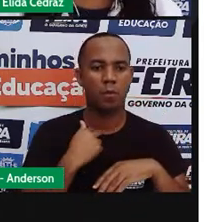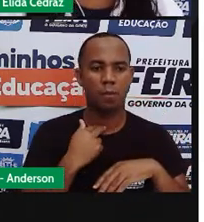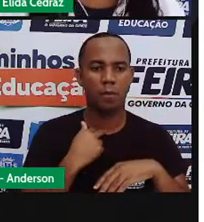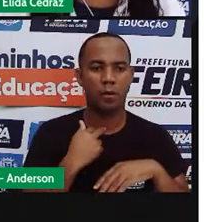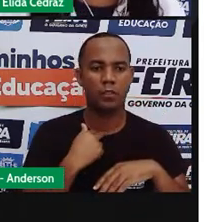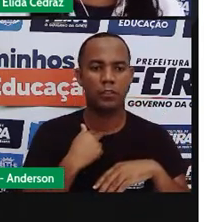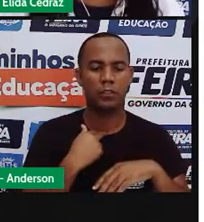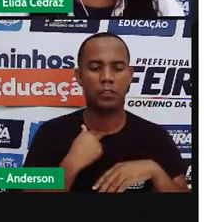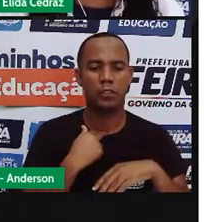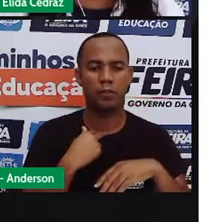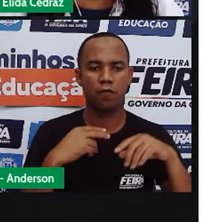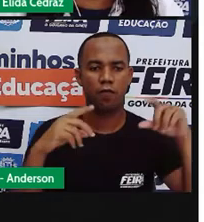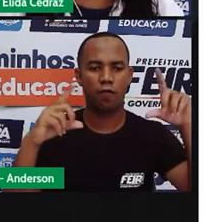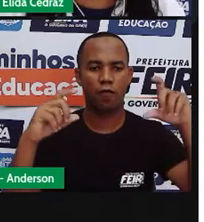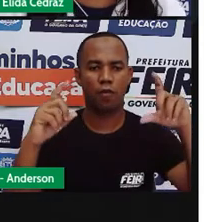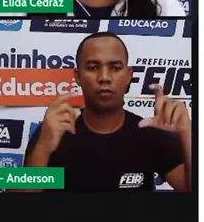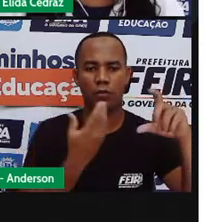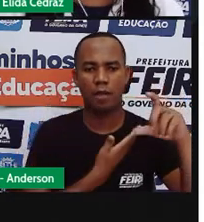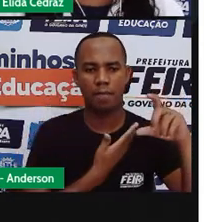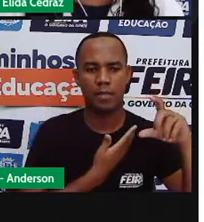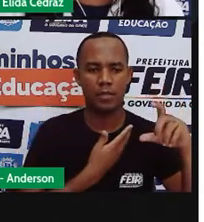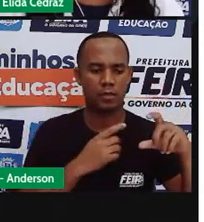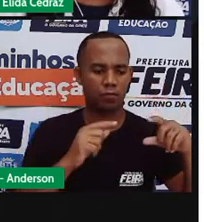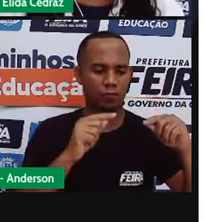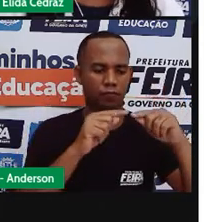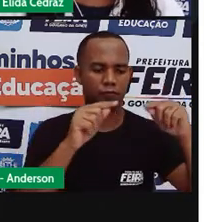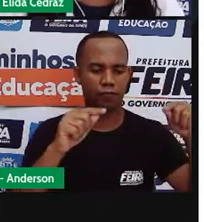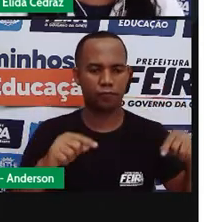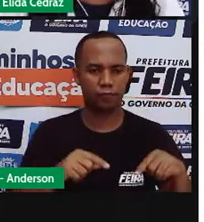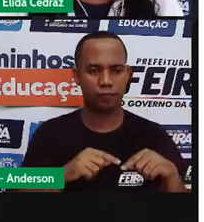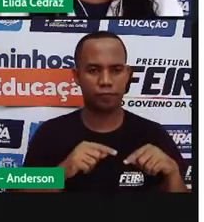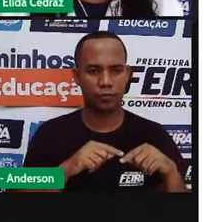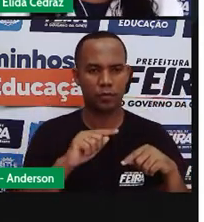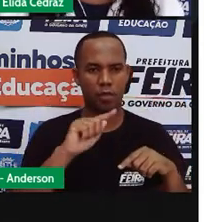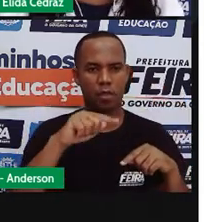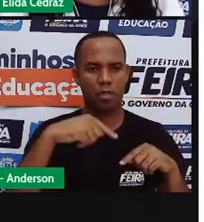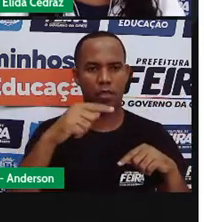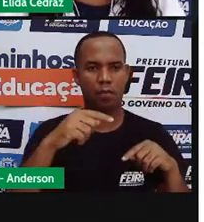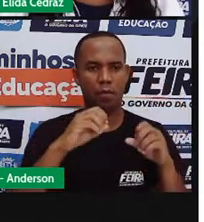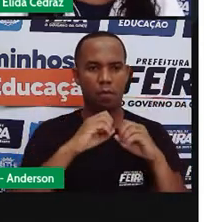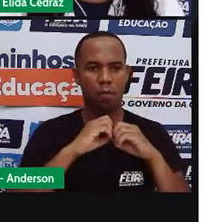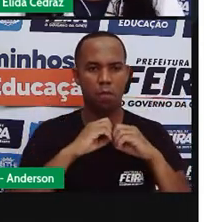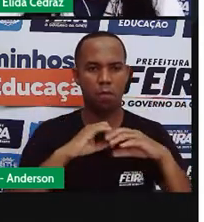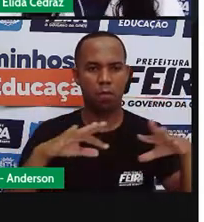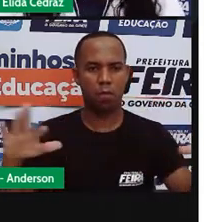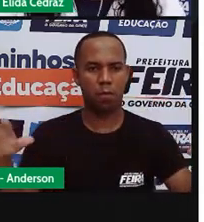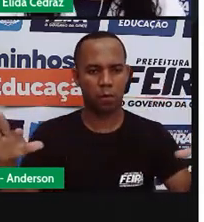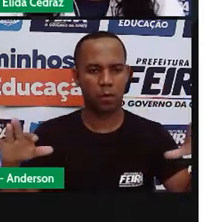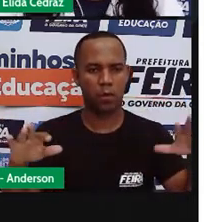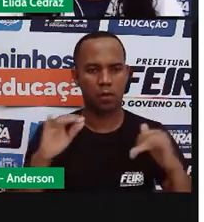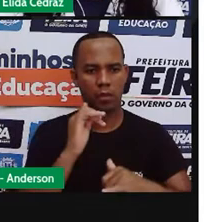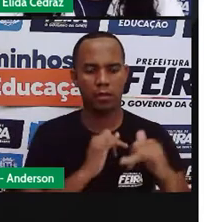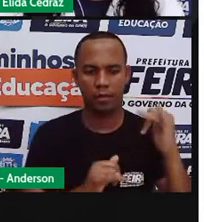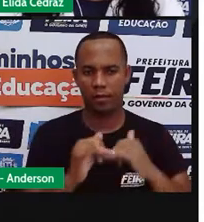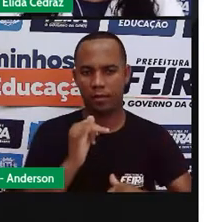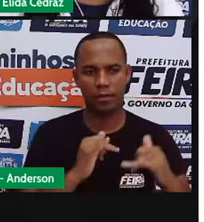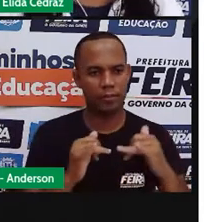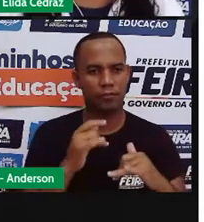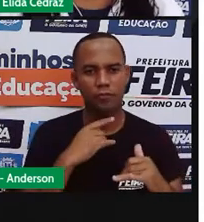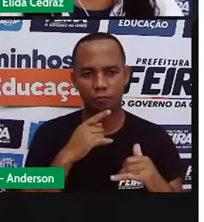dos amigos dos colegas e tá fazendo meme por aí porque depois que caiu na internet gente ninguém tirou mais